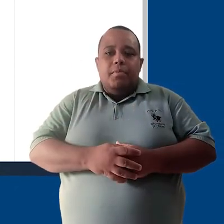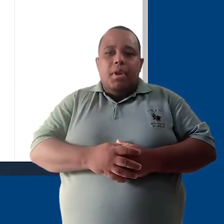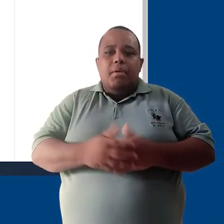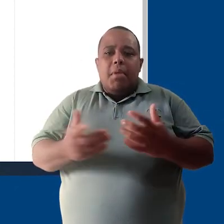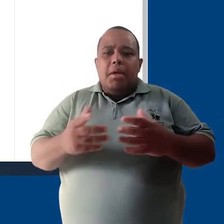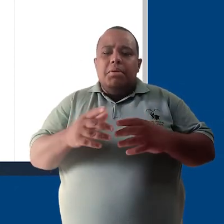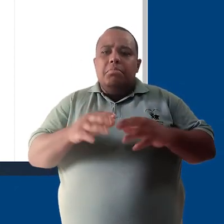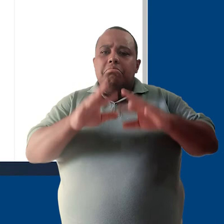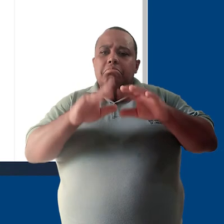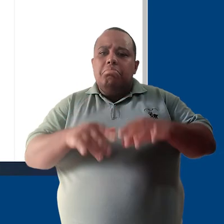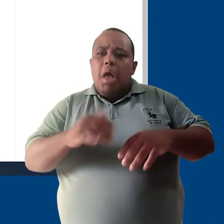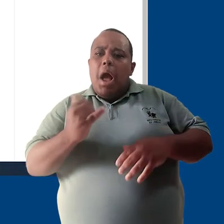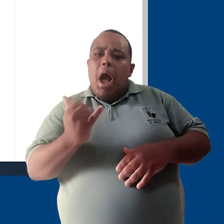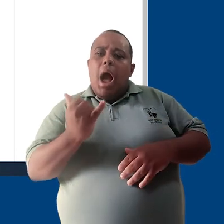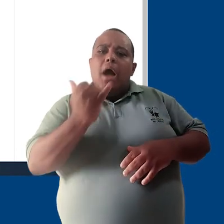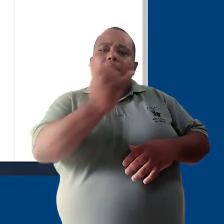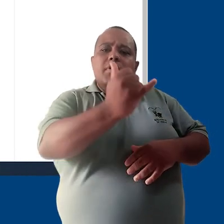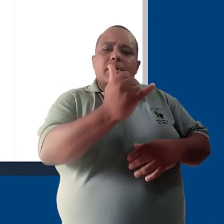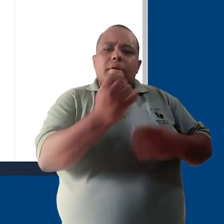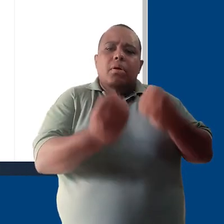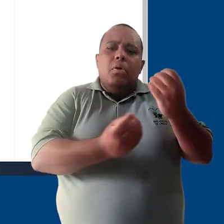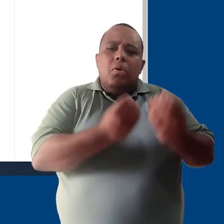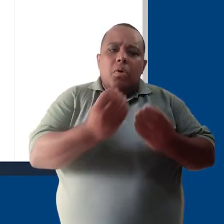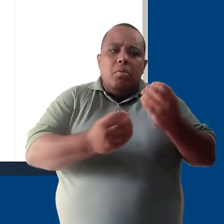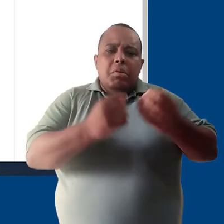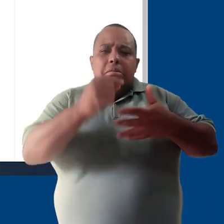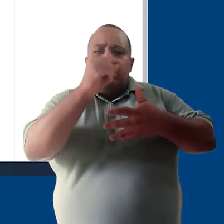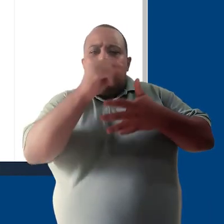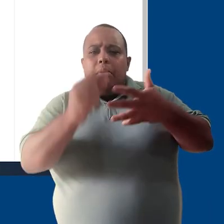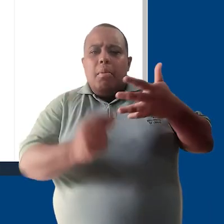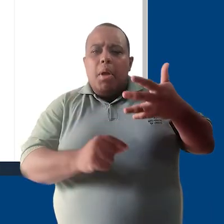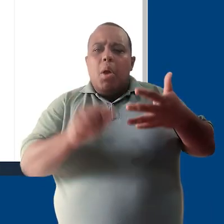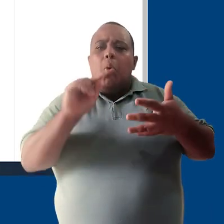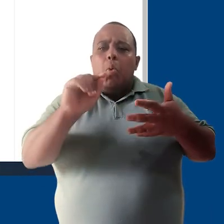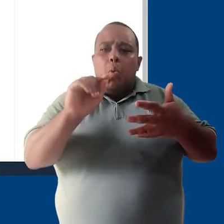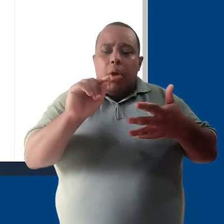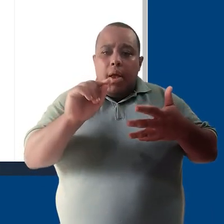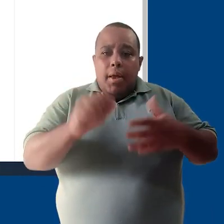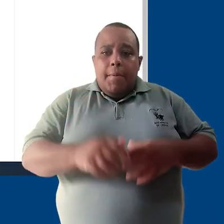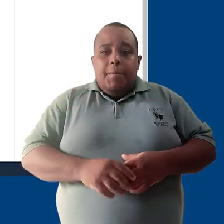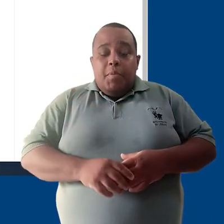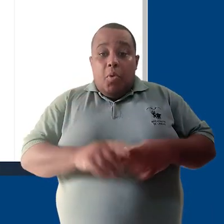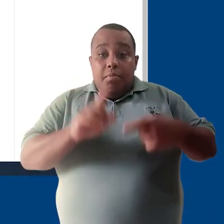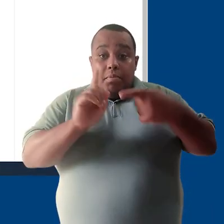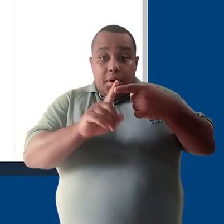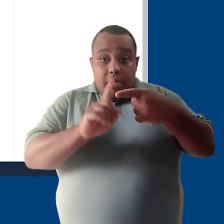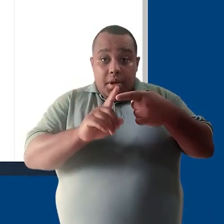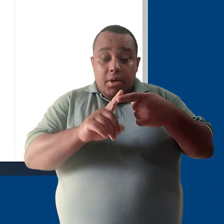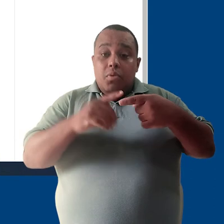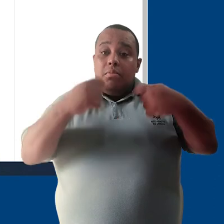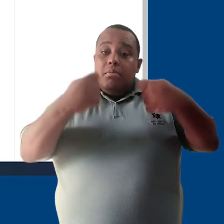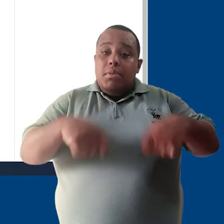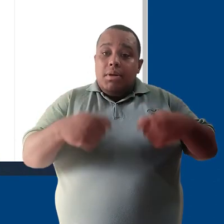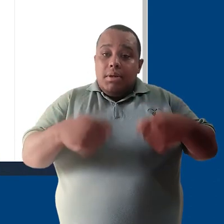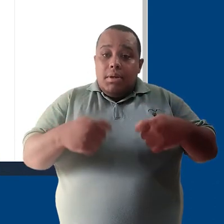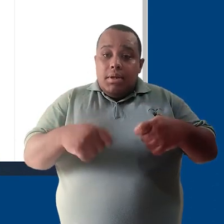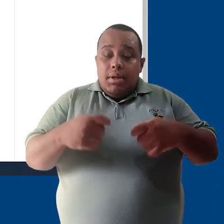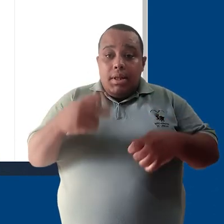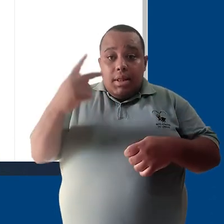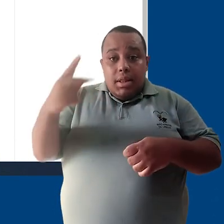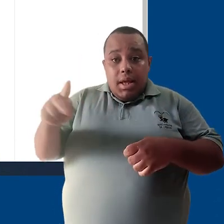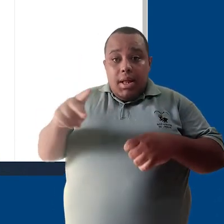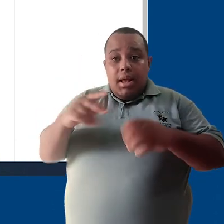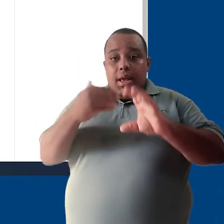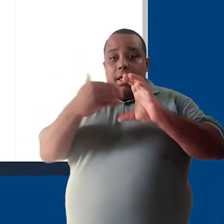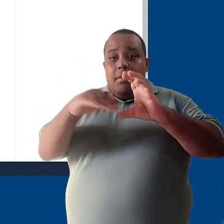Quais informações são necessárias para cadastrar um usuário na plataforma de especialização? Primeiro, precisamos